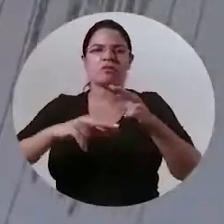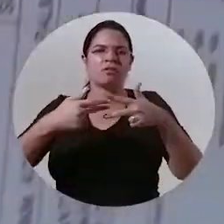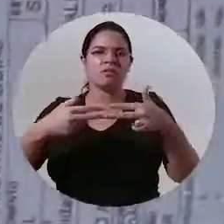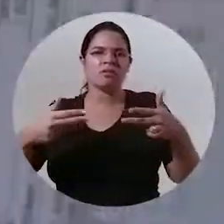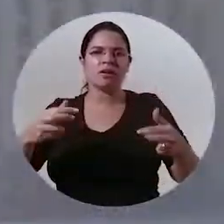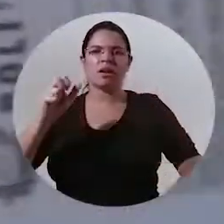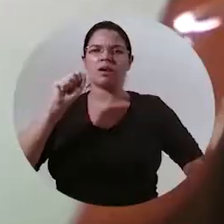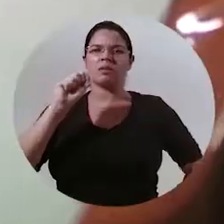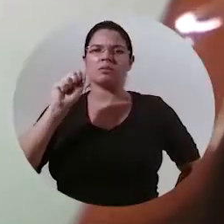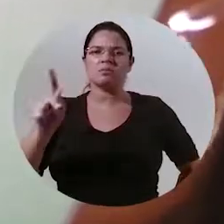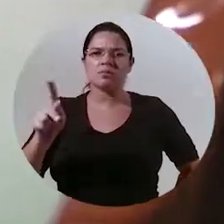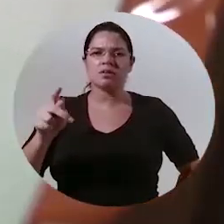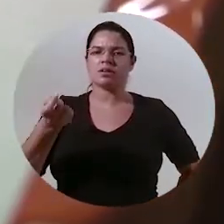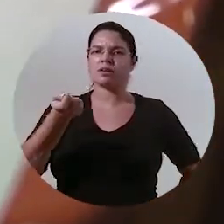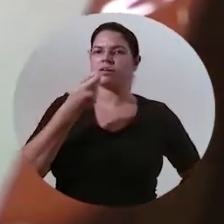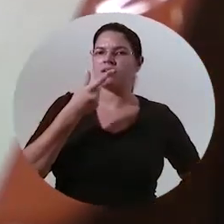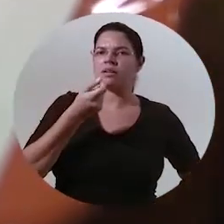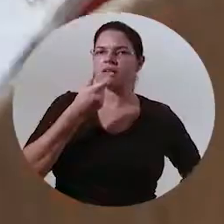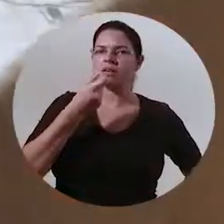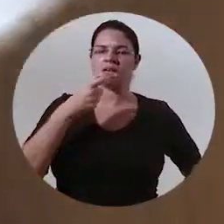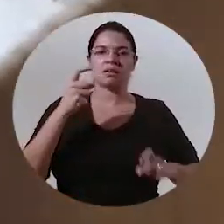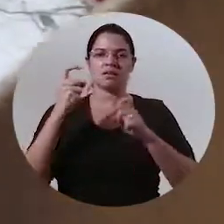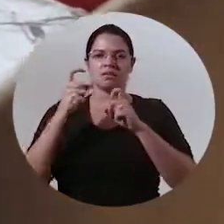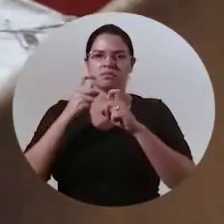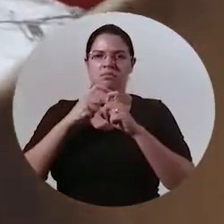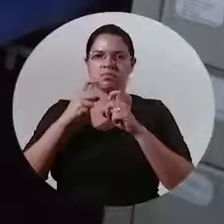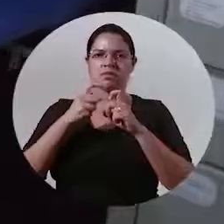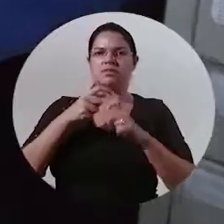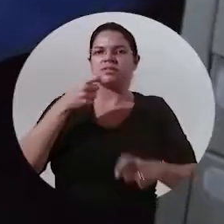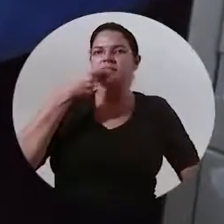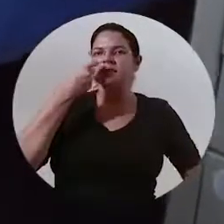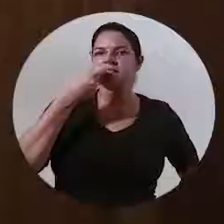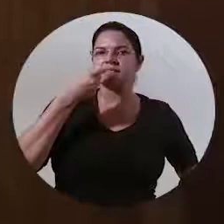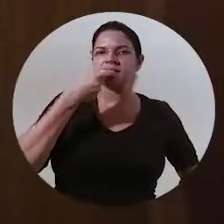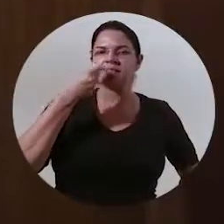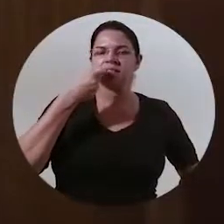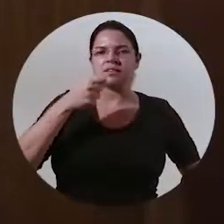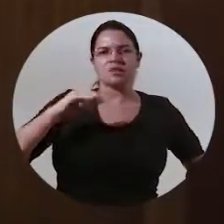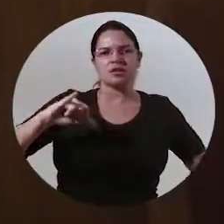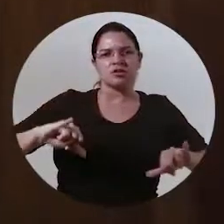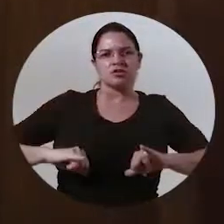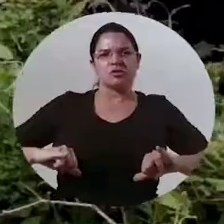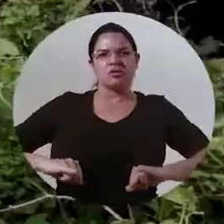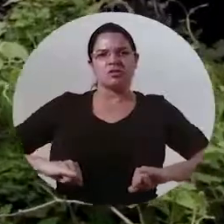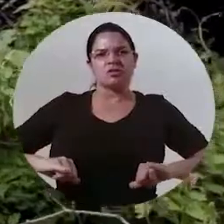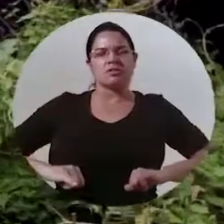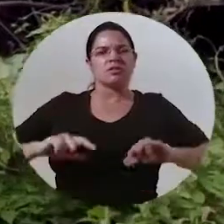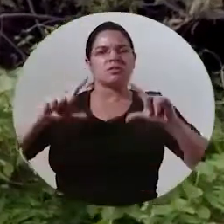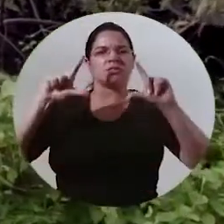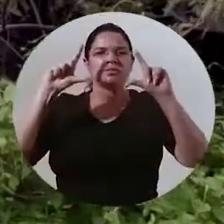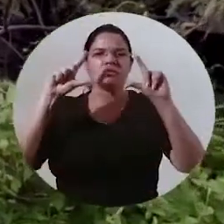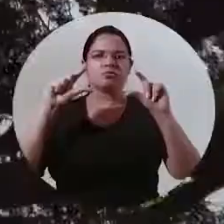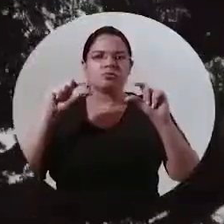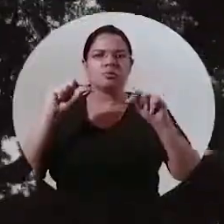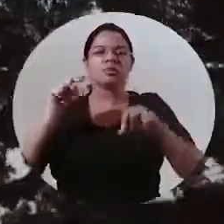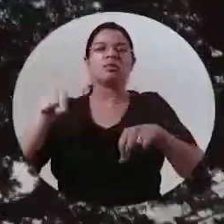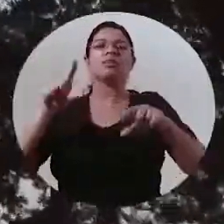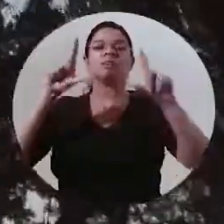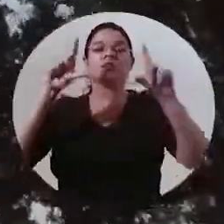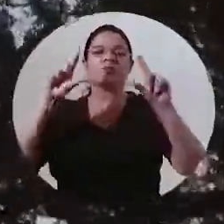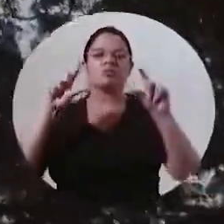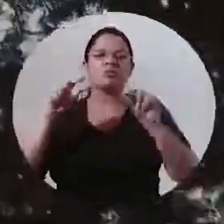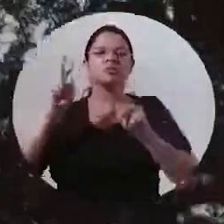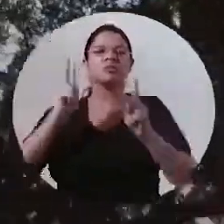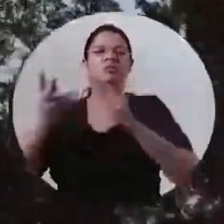documentos aposentadorias remédios médico dentista e o sofrimento vai ficando no